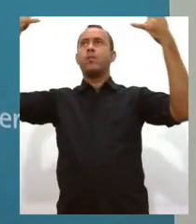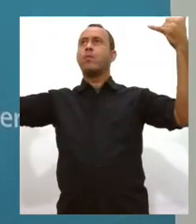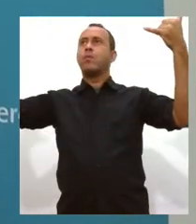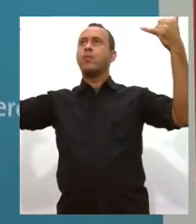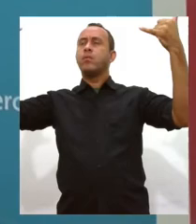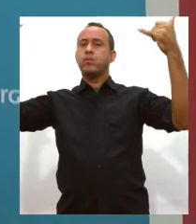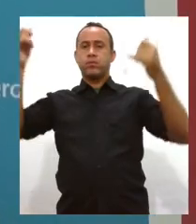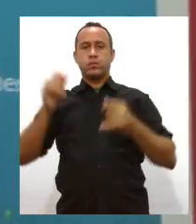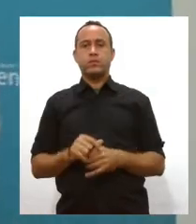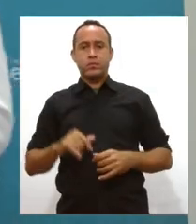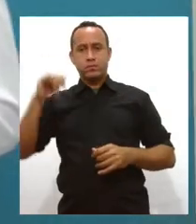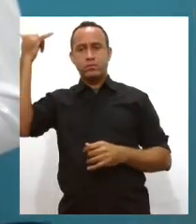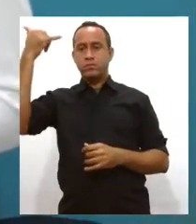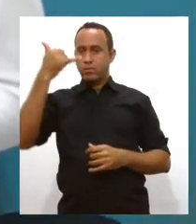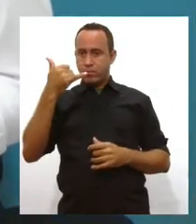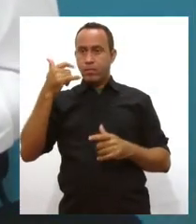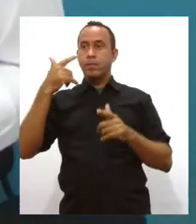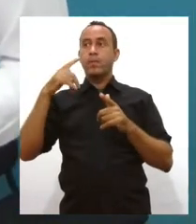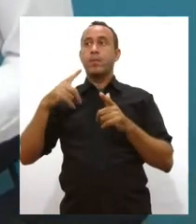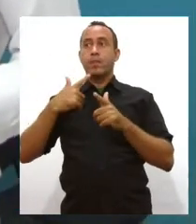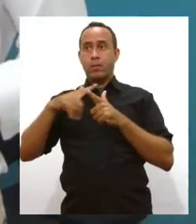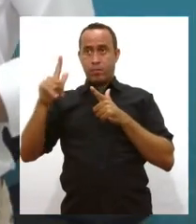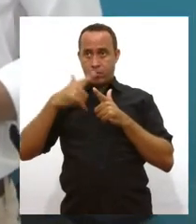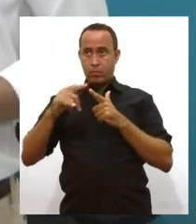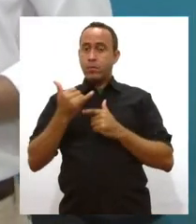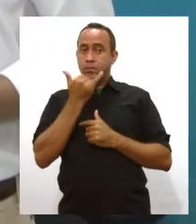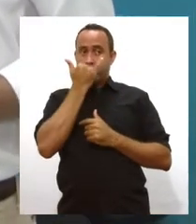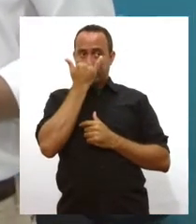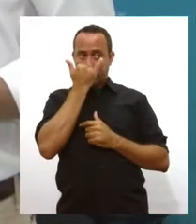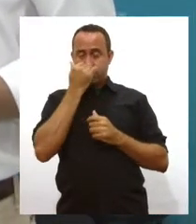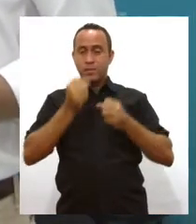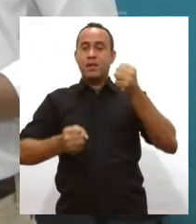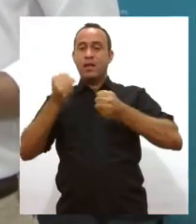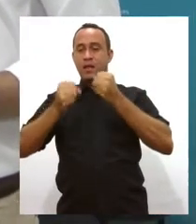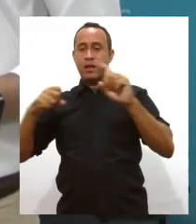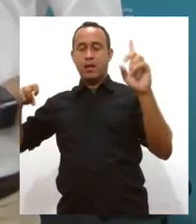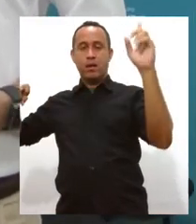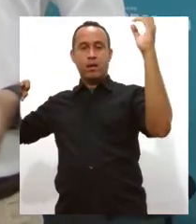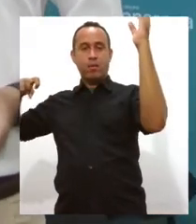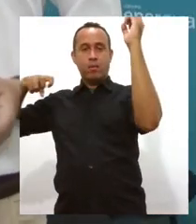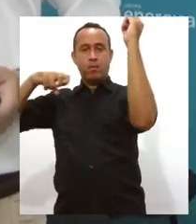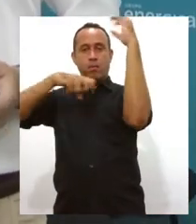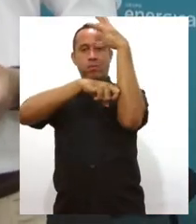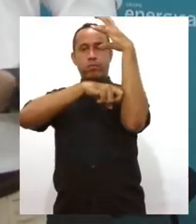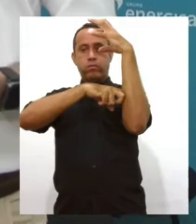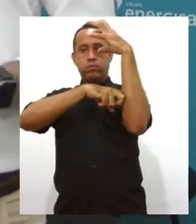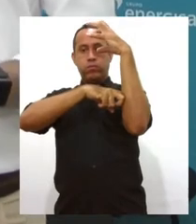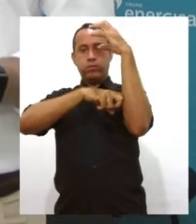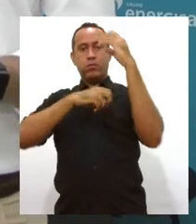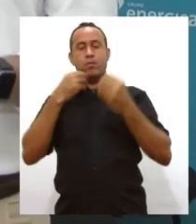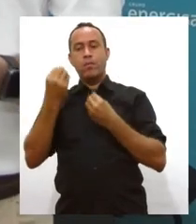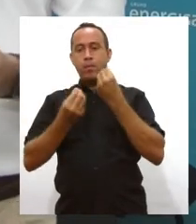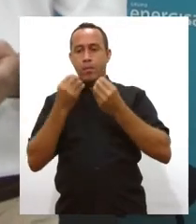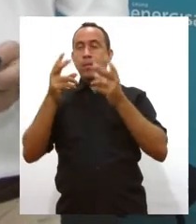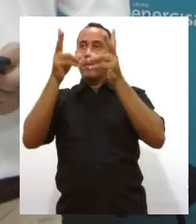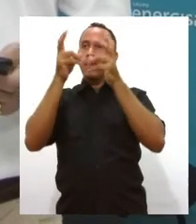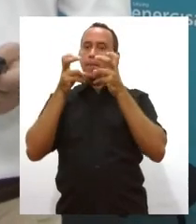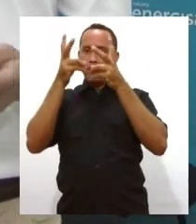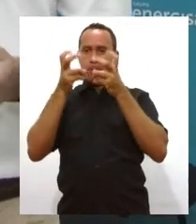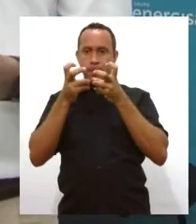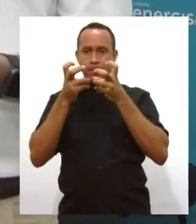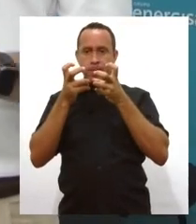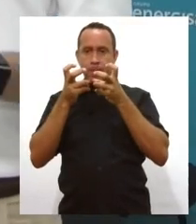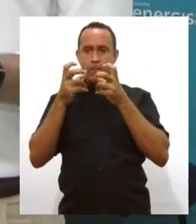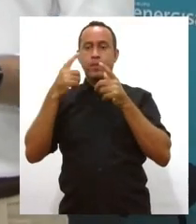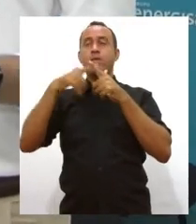elétrica. Acidentes envolvendo, carros batendo em postes. Isso. A gente percebe, por exemplo, em relação a colisões